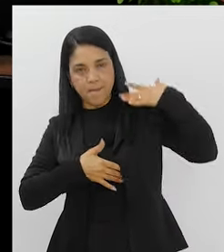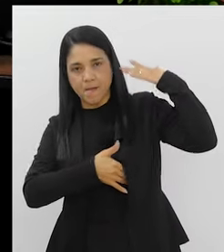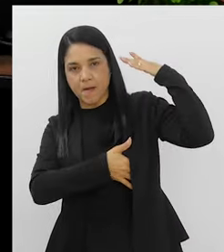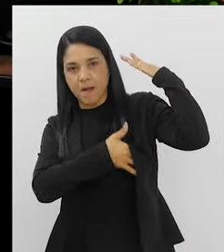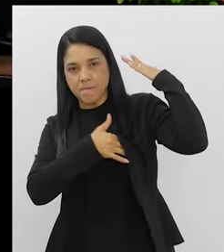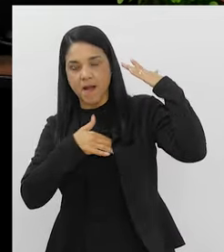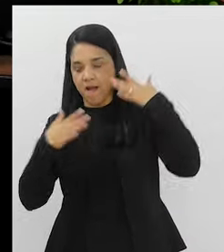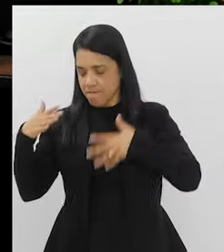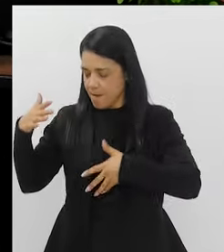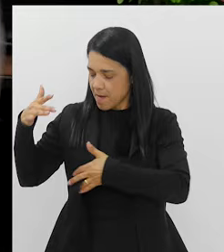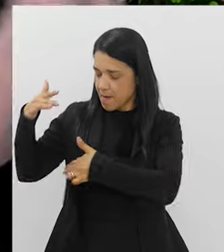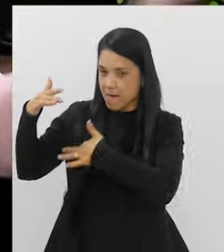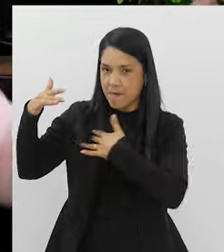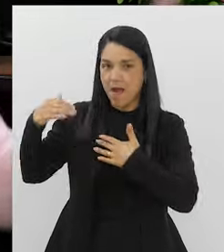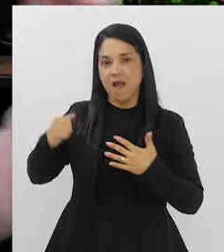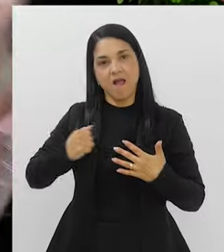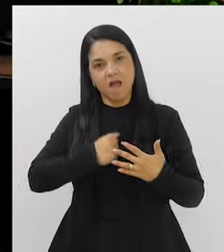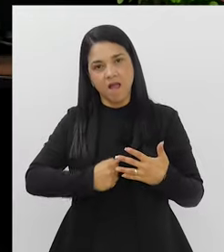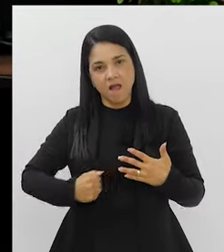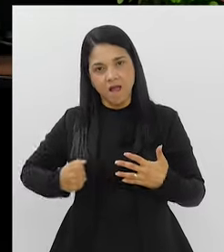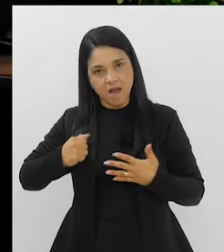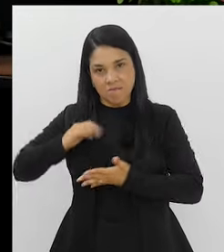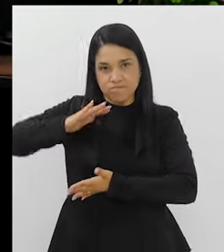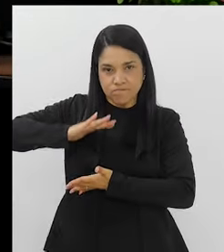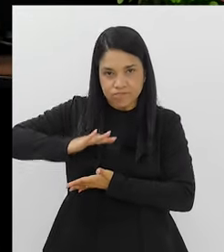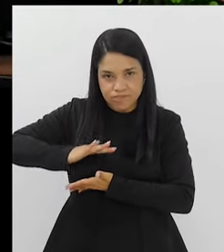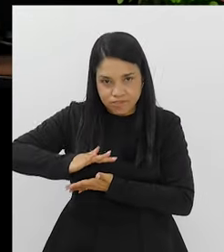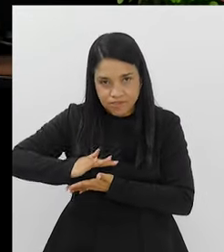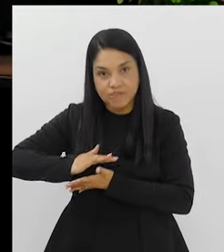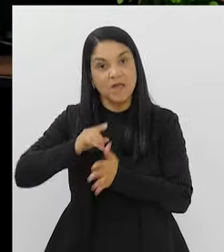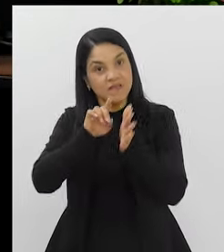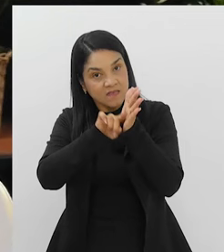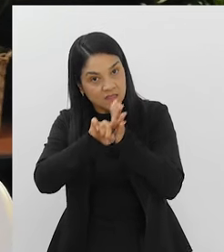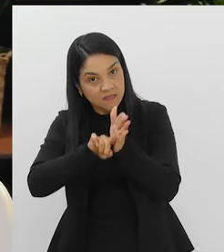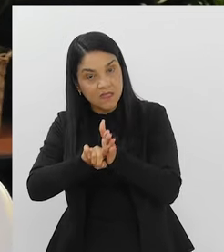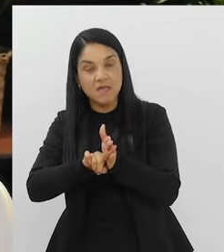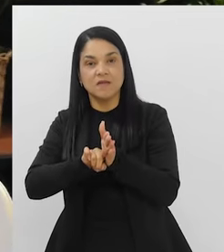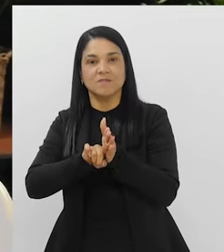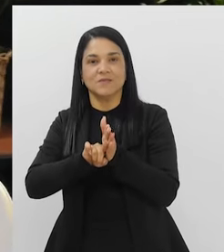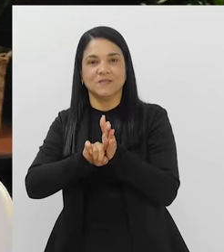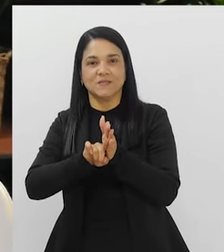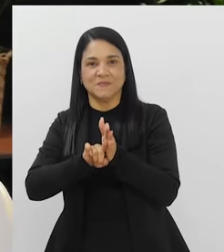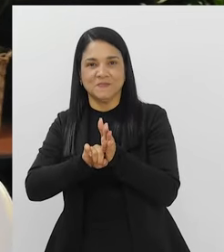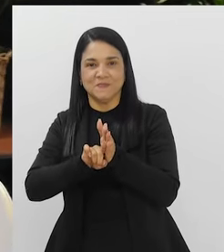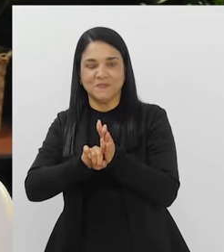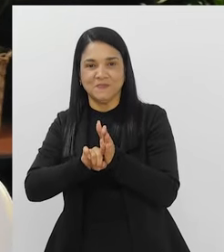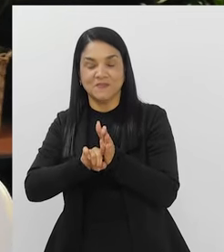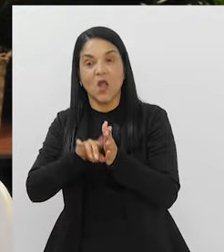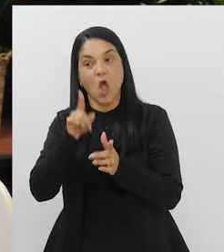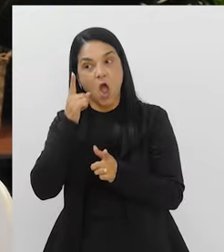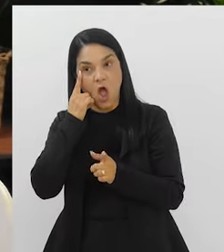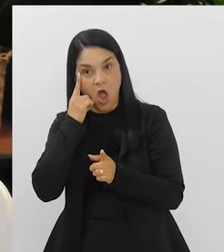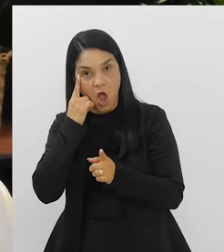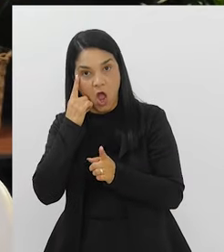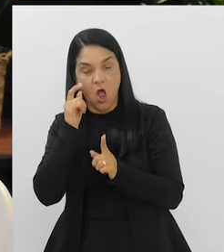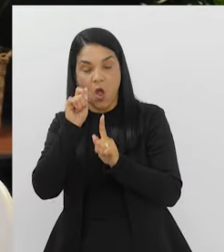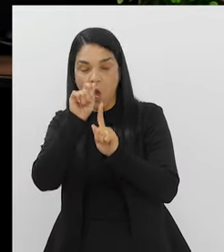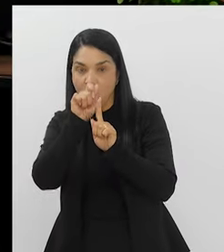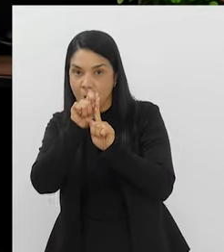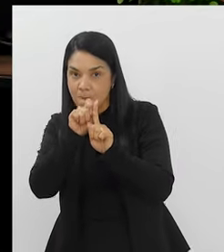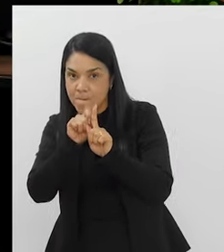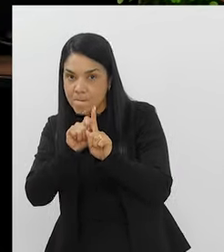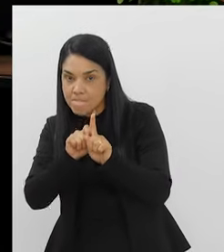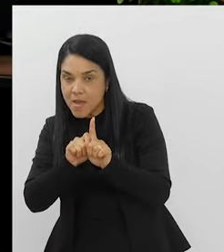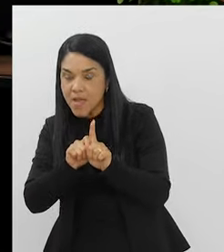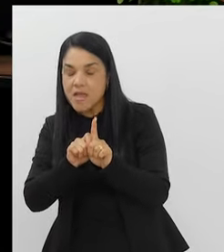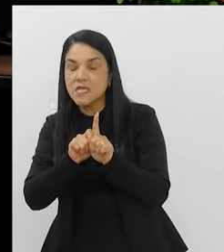autoexame da mama, a mamografia, o ultrassom de mama, né? Aquele mês, olha,